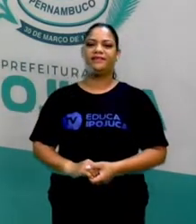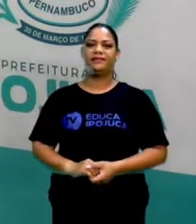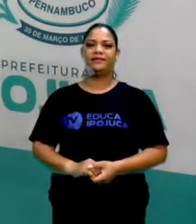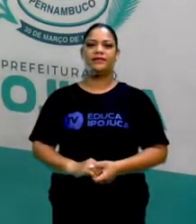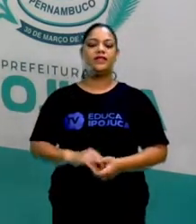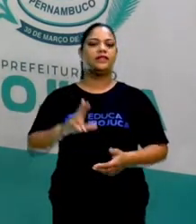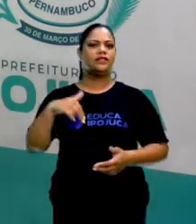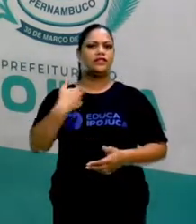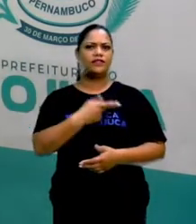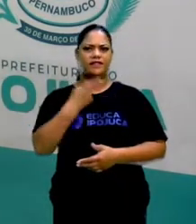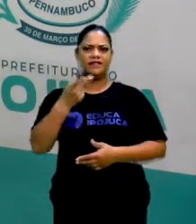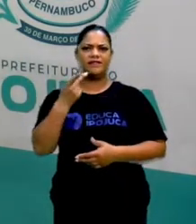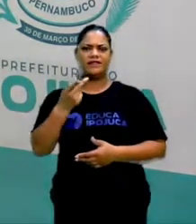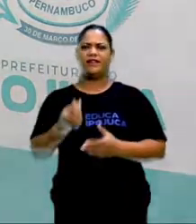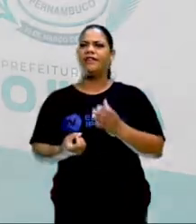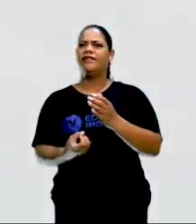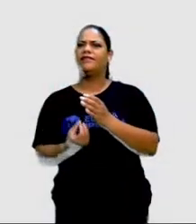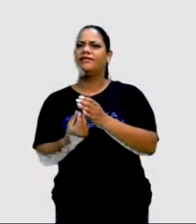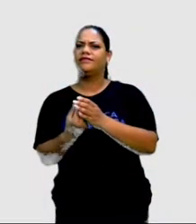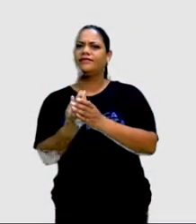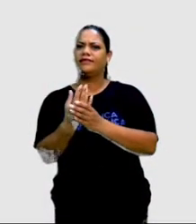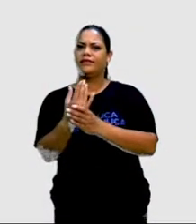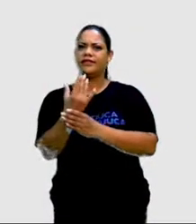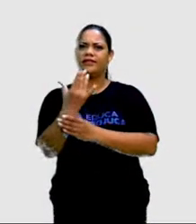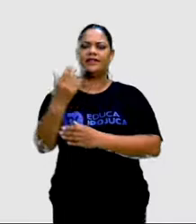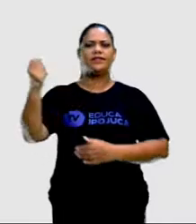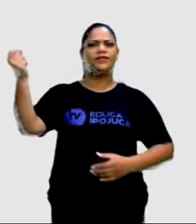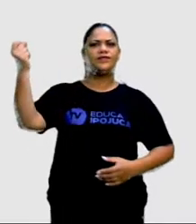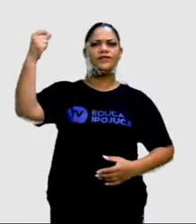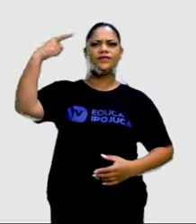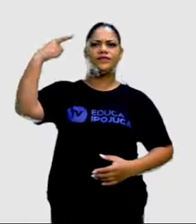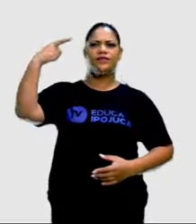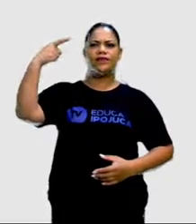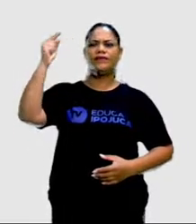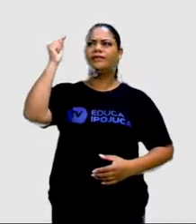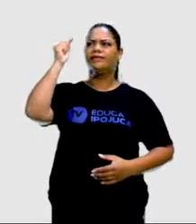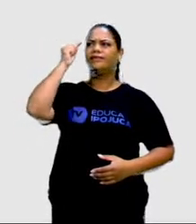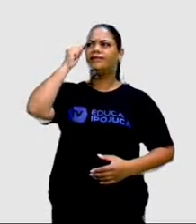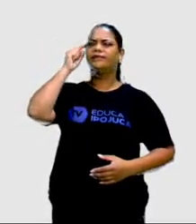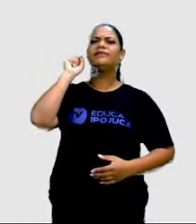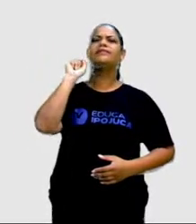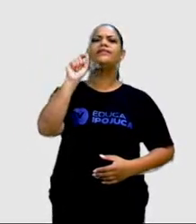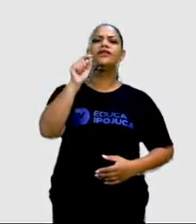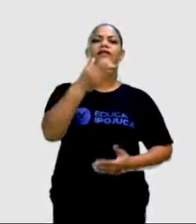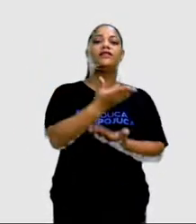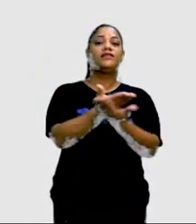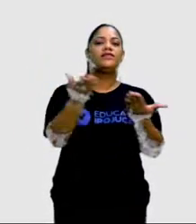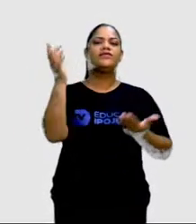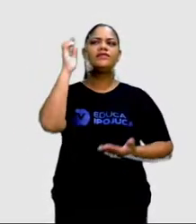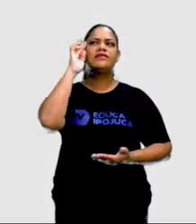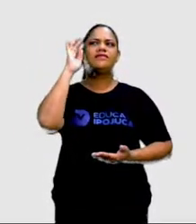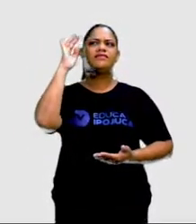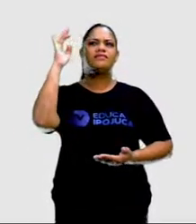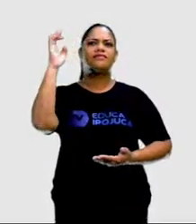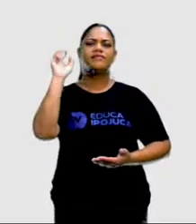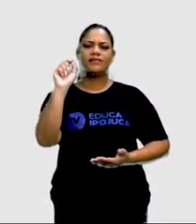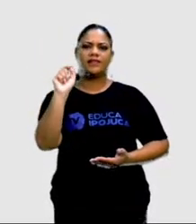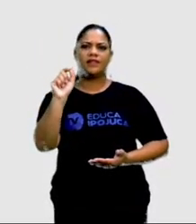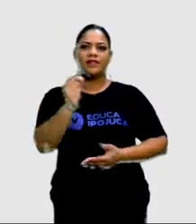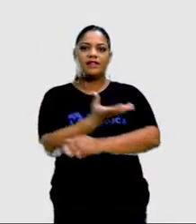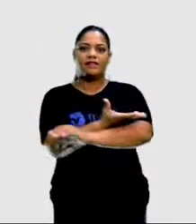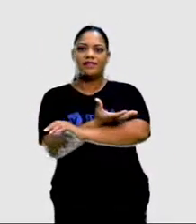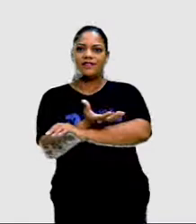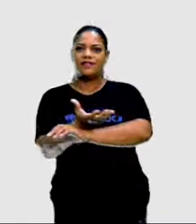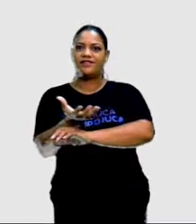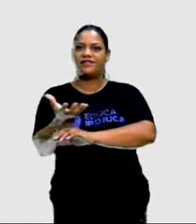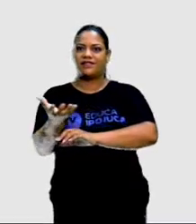Quando a gente fala nas plantas, no solo, o que é que vem à cabeça? O que é que vocês lembram logo? Da vegetação,